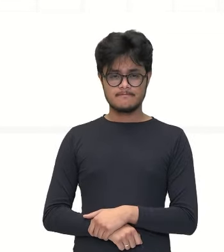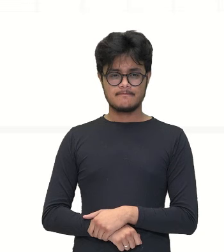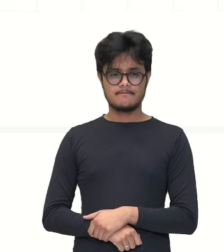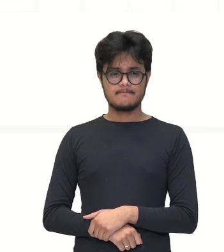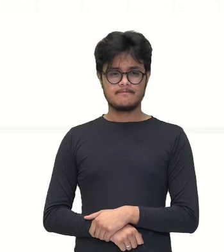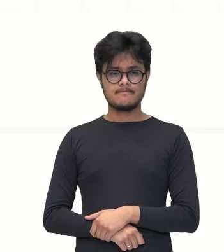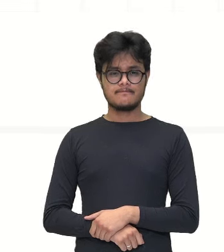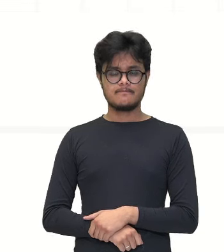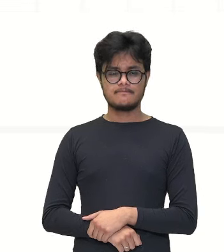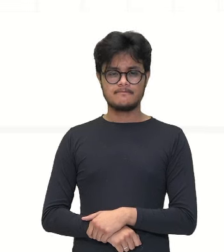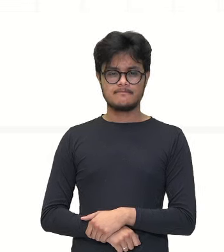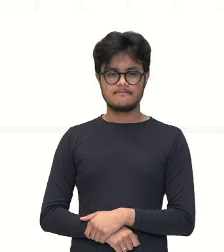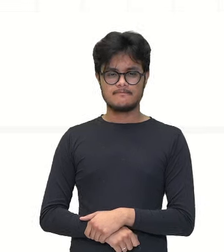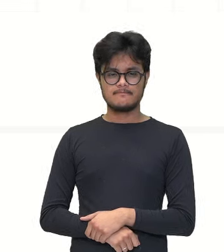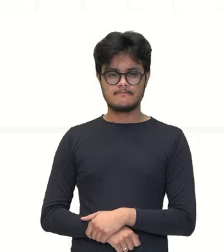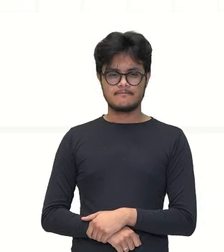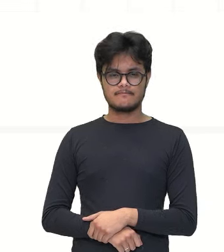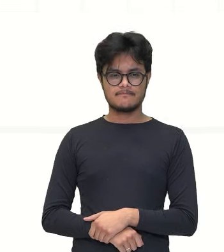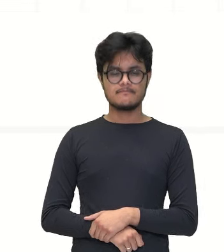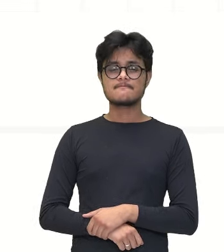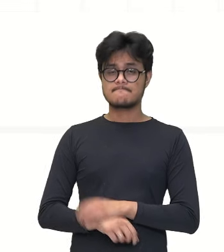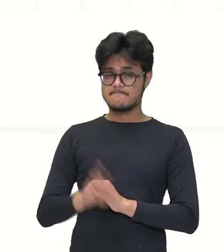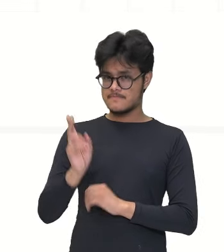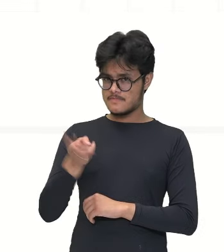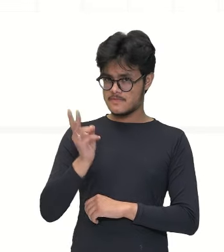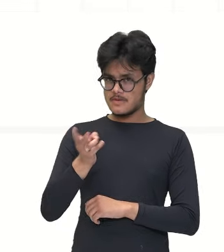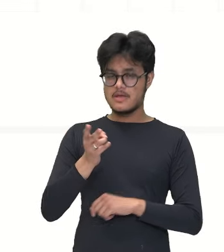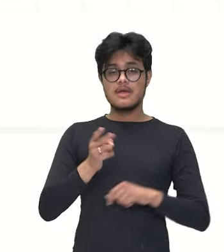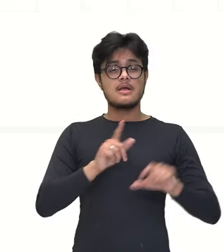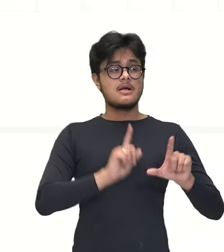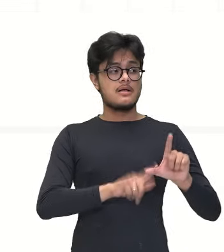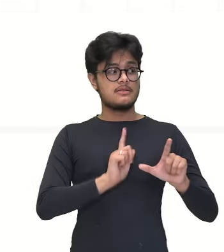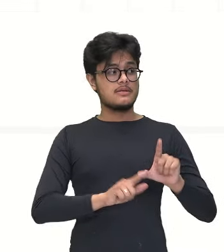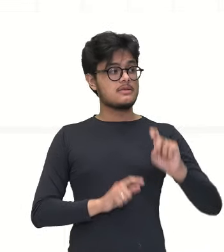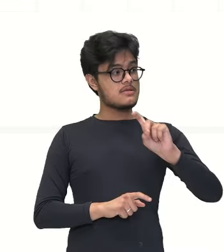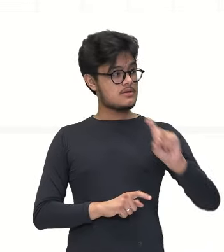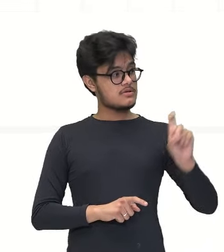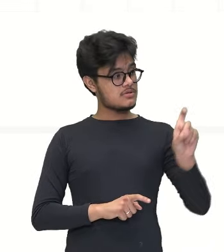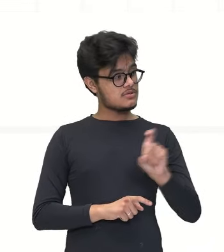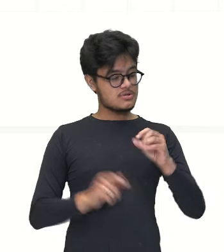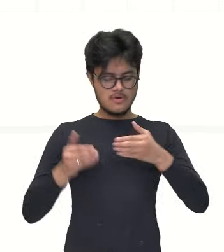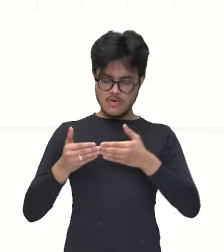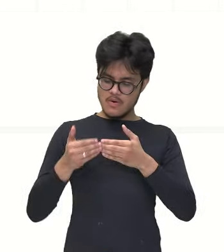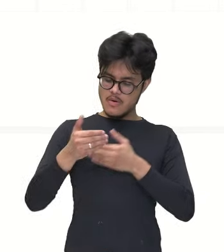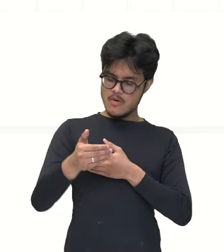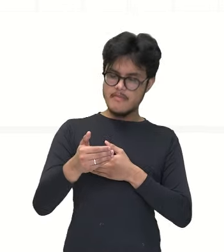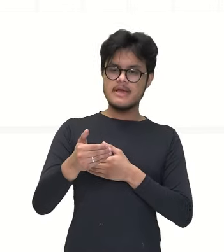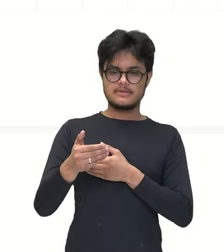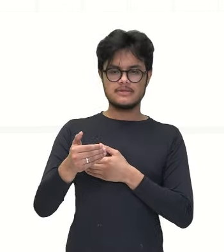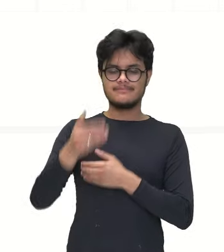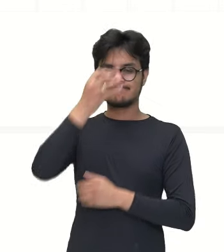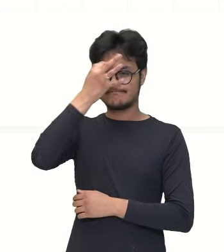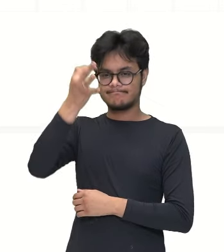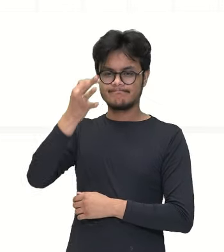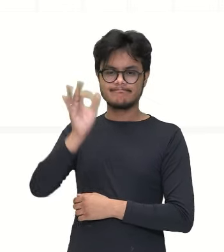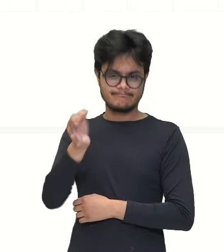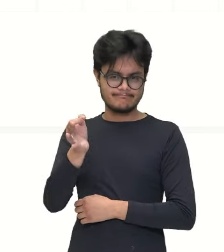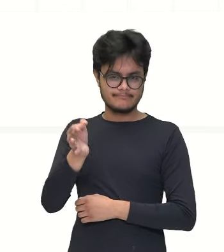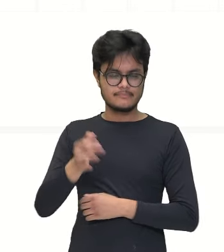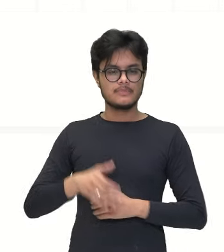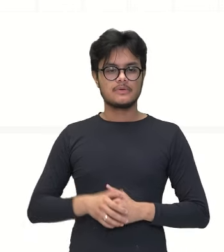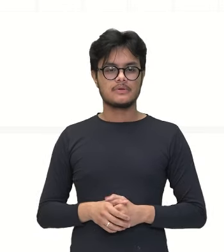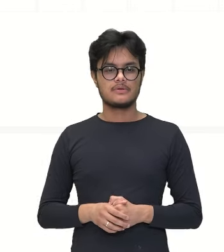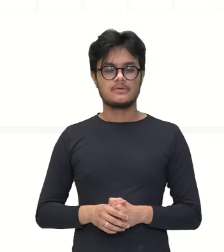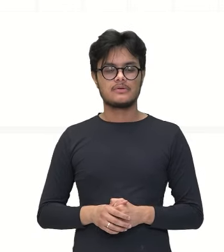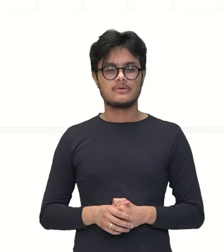Então, eu sempre começo aqui, com a que tem a letra, né? Para ficar mais fácil o nosso cálculo. Então, vai ficar três